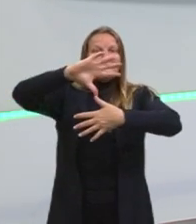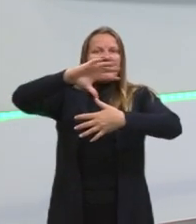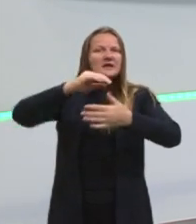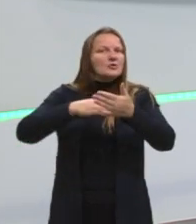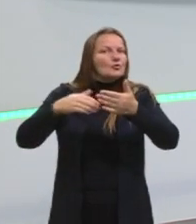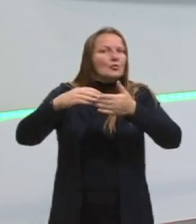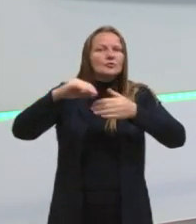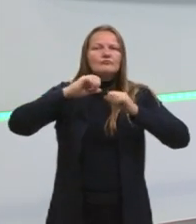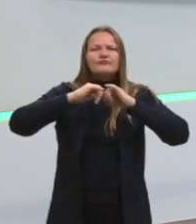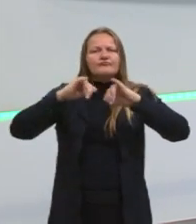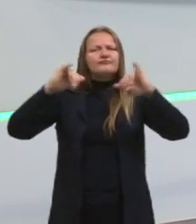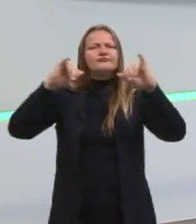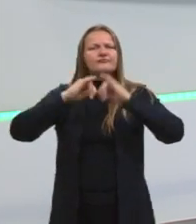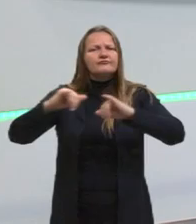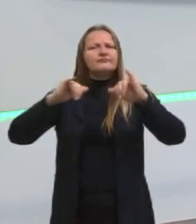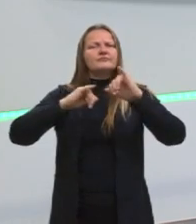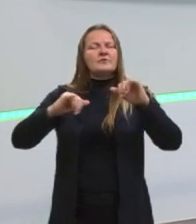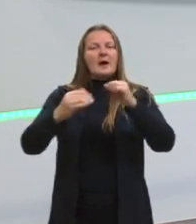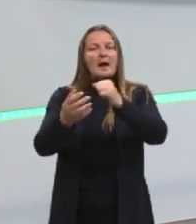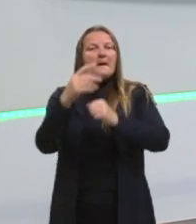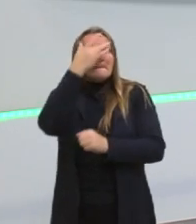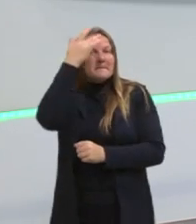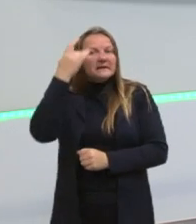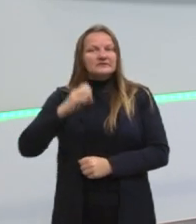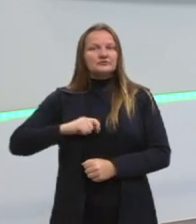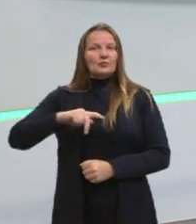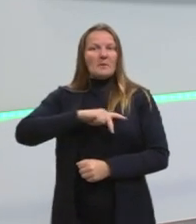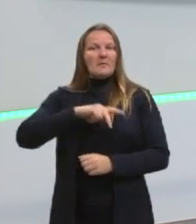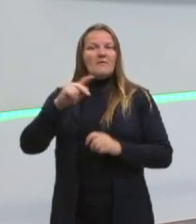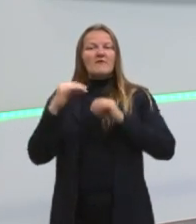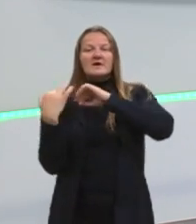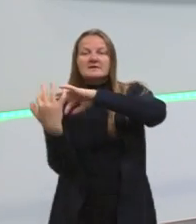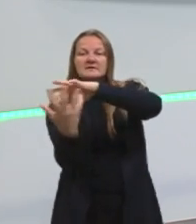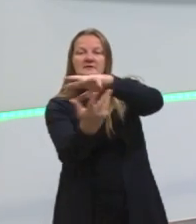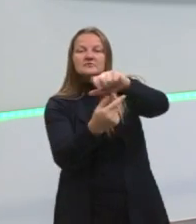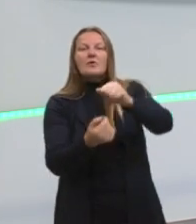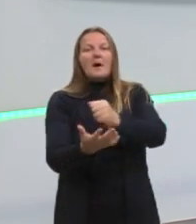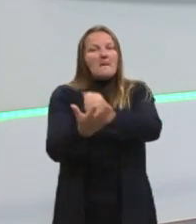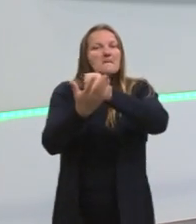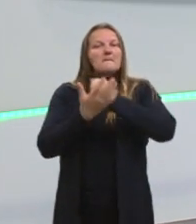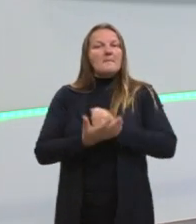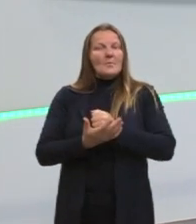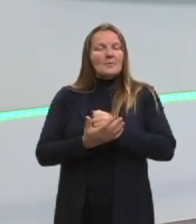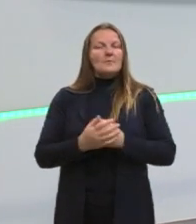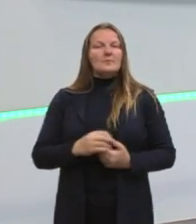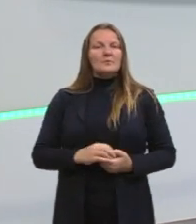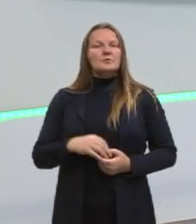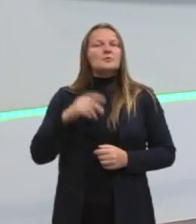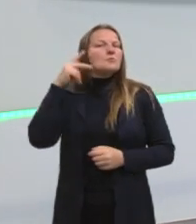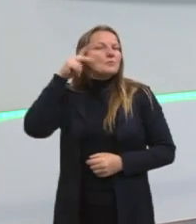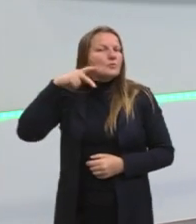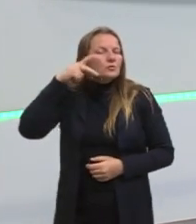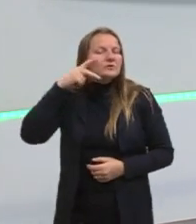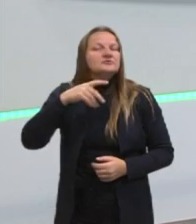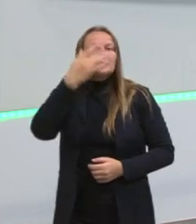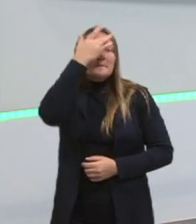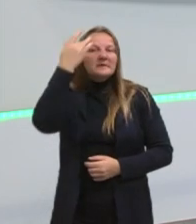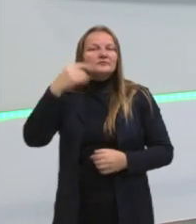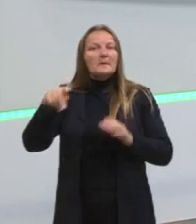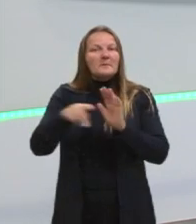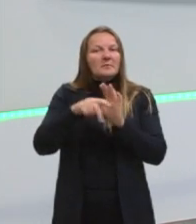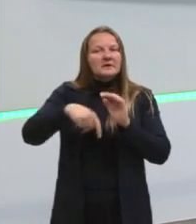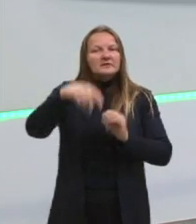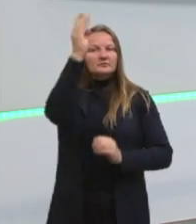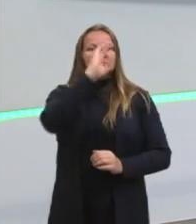conseguiu angariar o apoio internacional, não só o apoio de políticos, de pessoas aqui do próprio